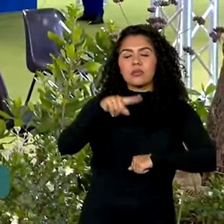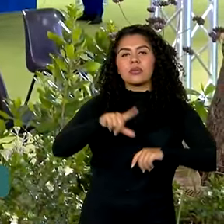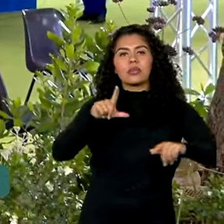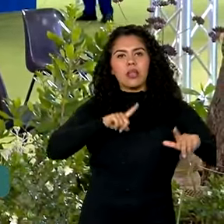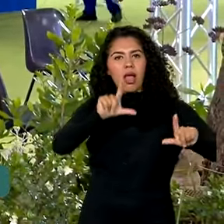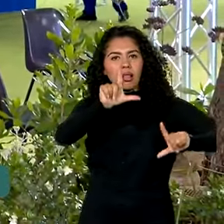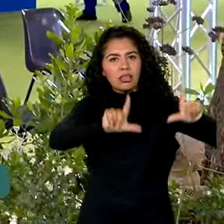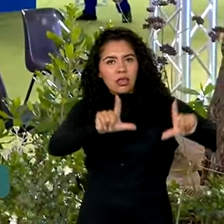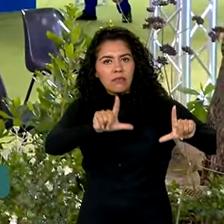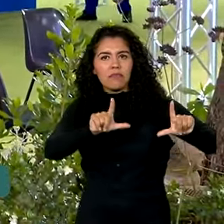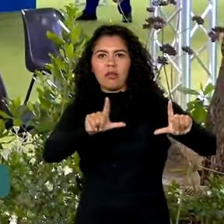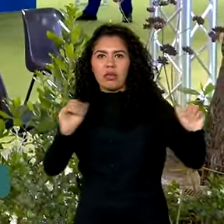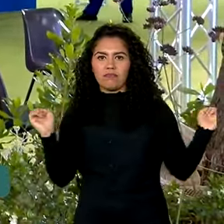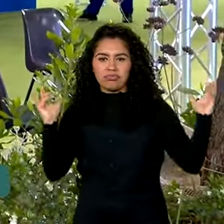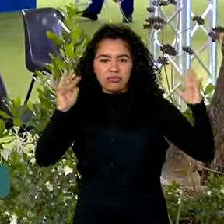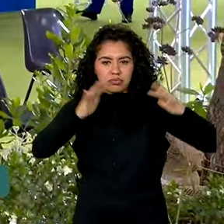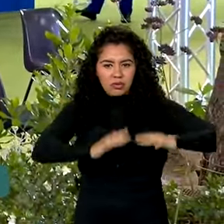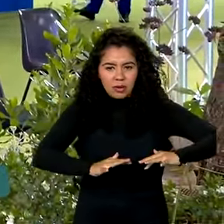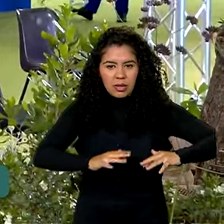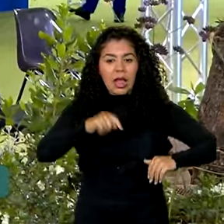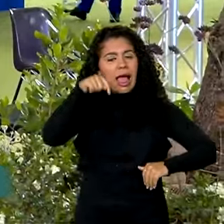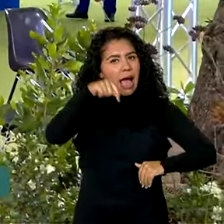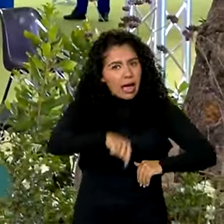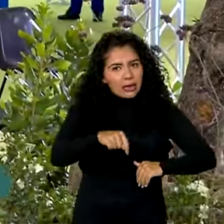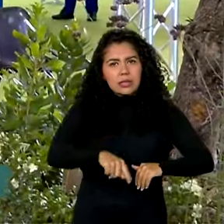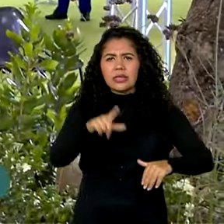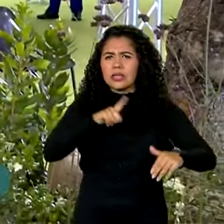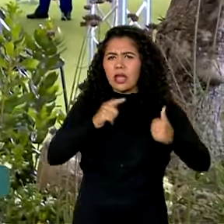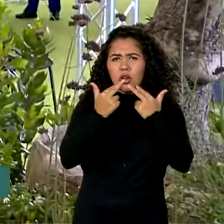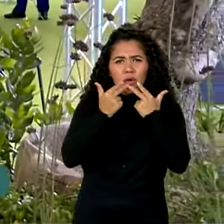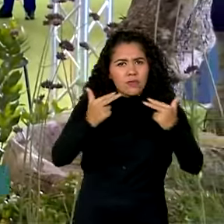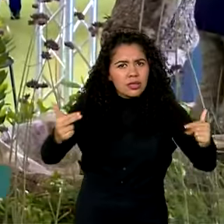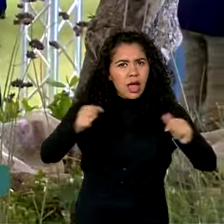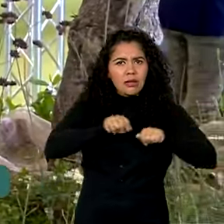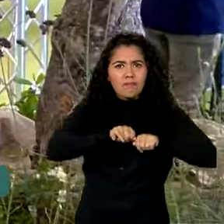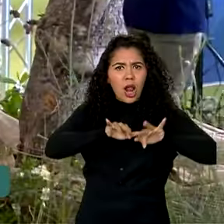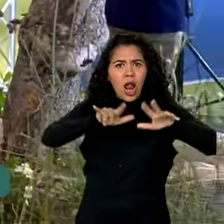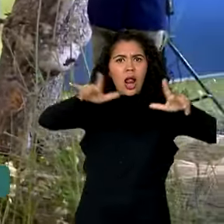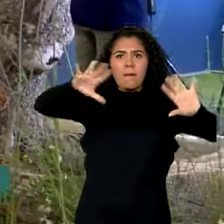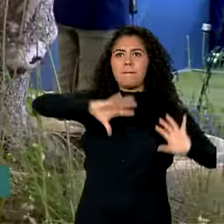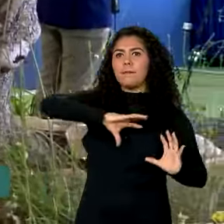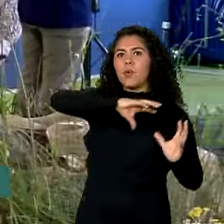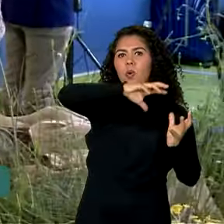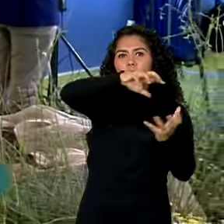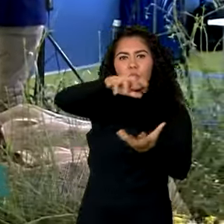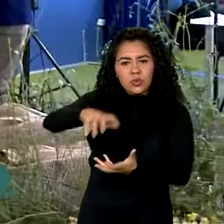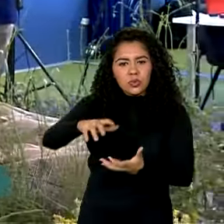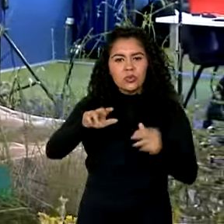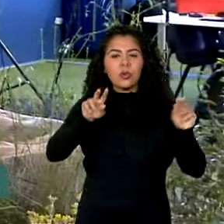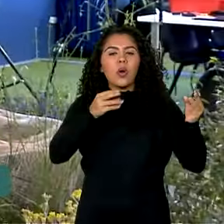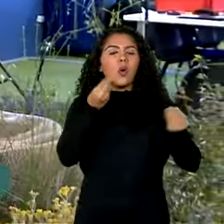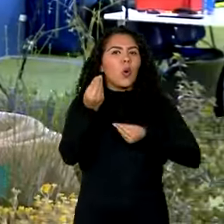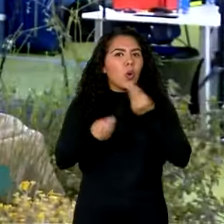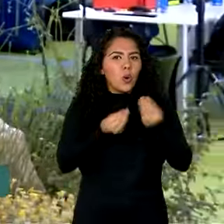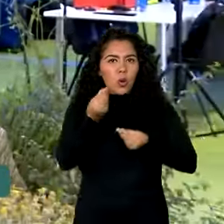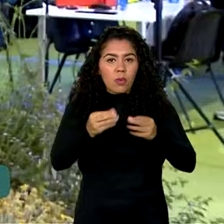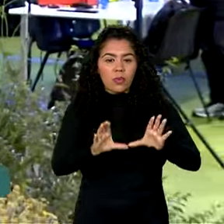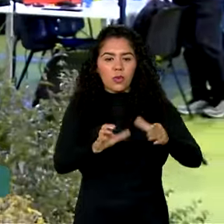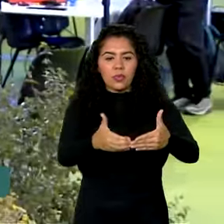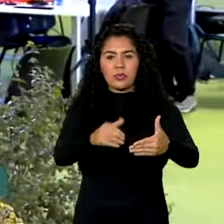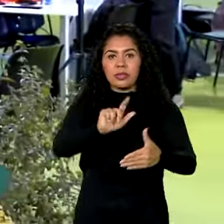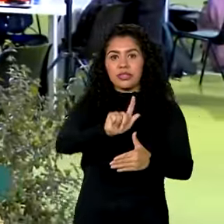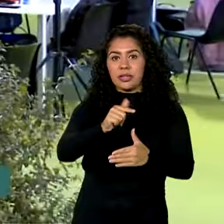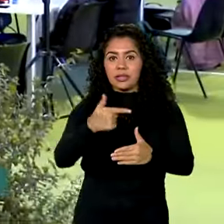internacional. E é daqui que saem todas as notícias para o mundo inteiro sobre mais essa cúpula do G7.